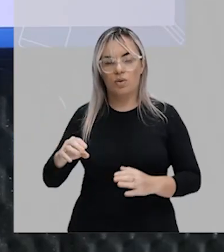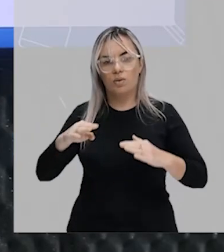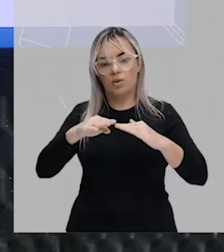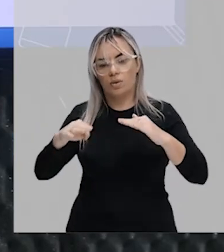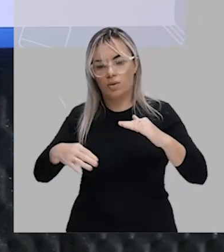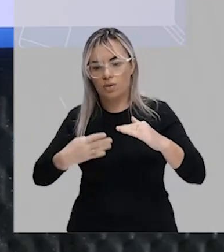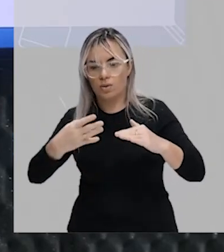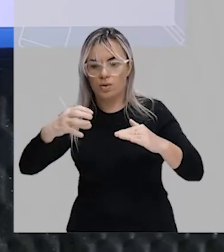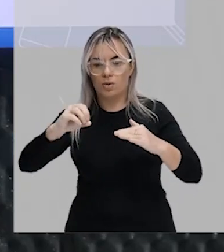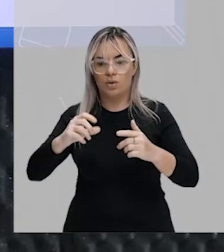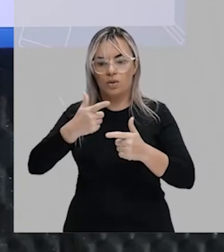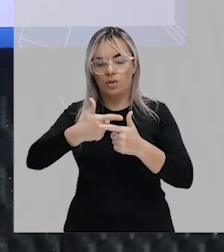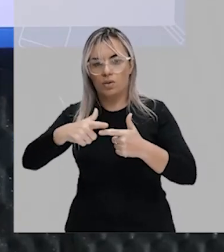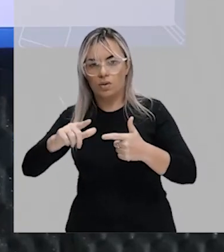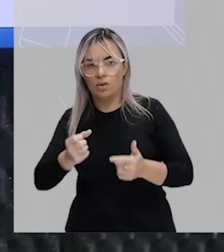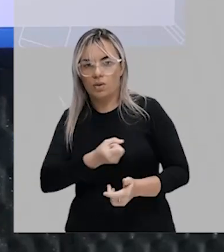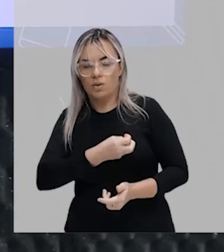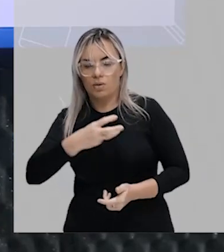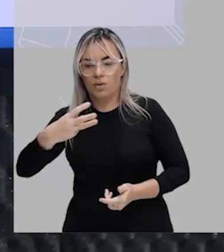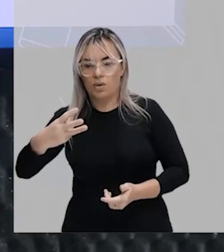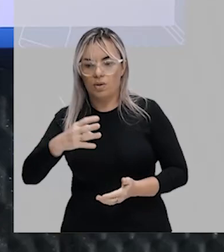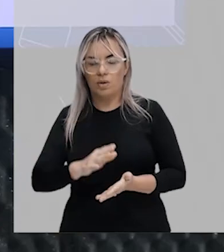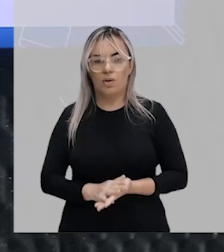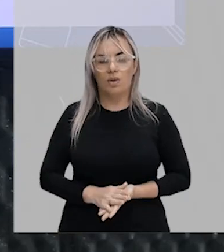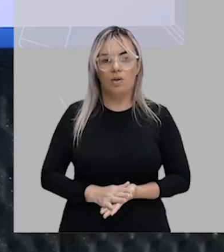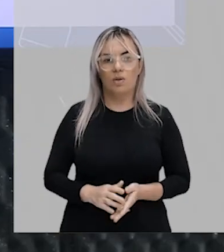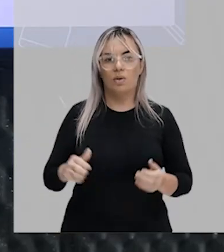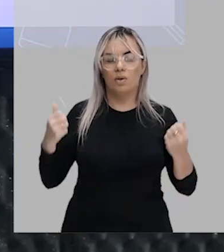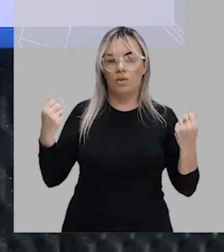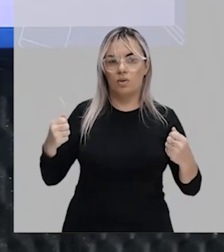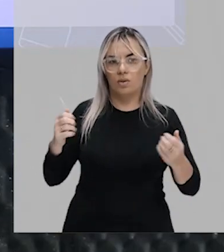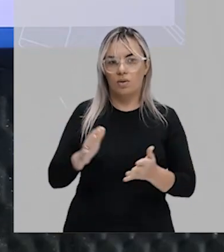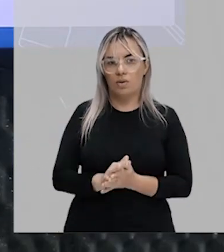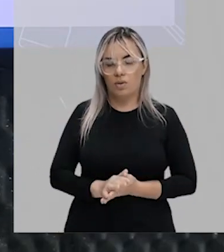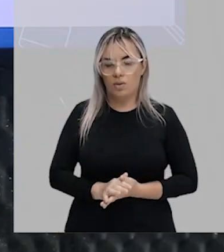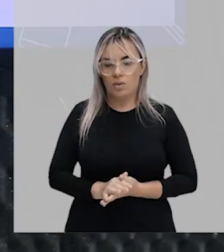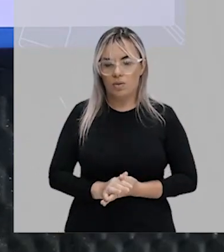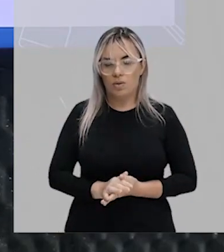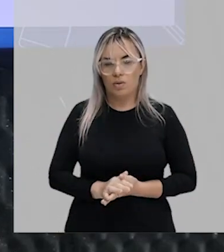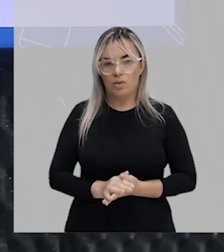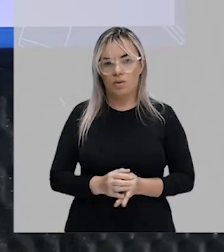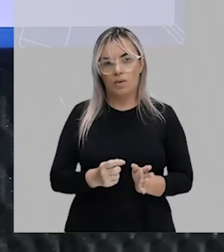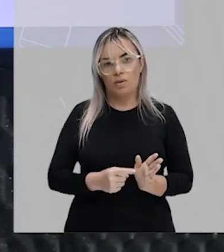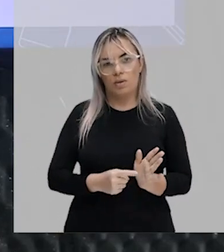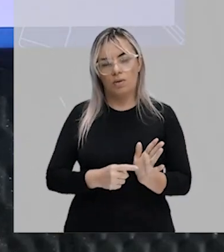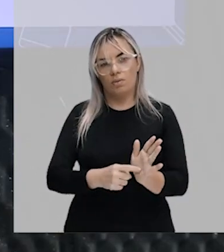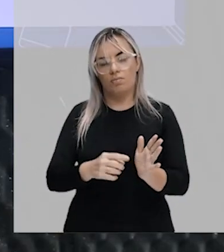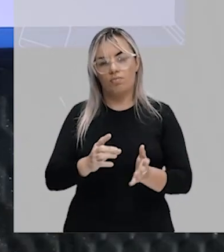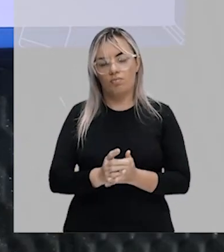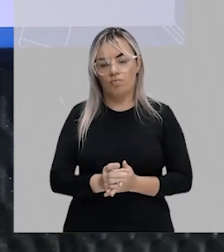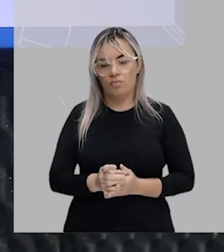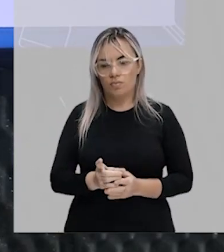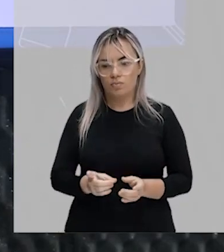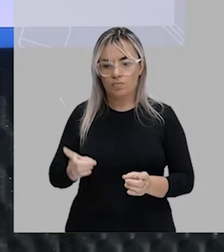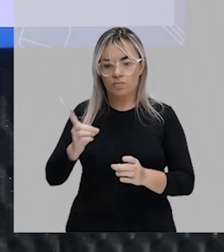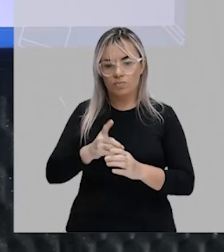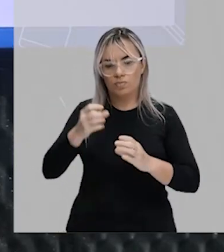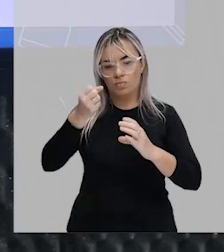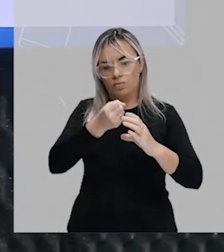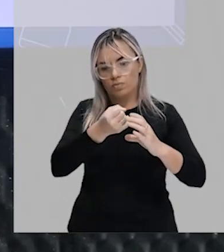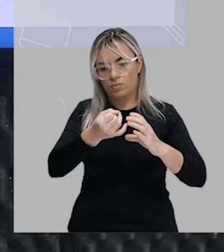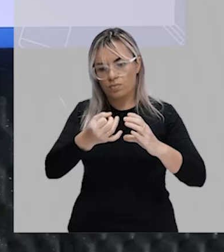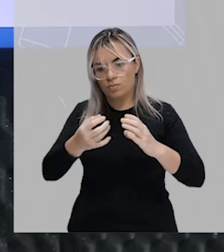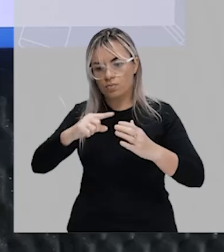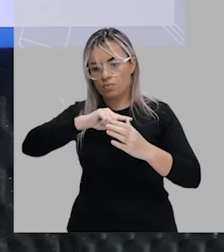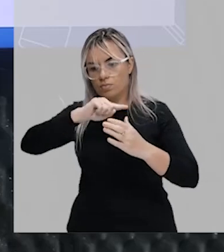divisíveis por 3. E eu preciso dizer, né, a quantidade de